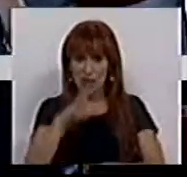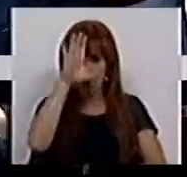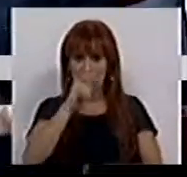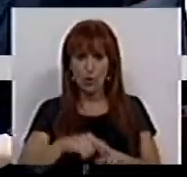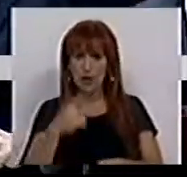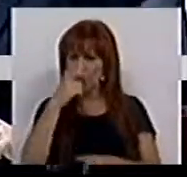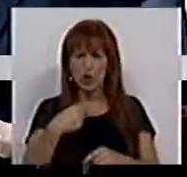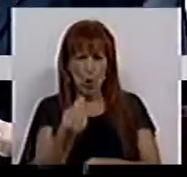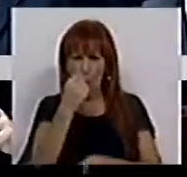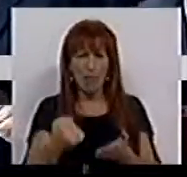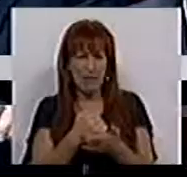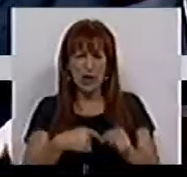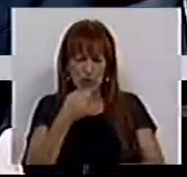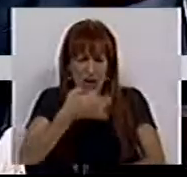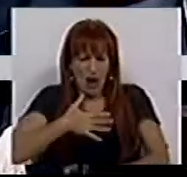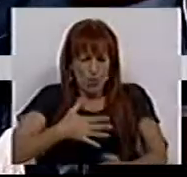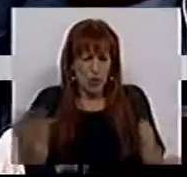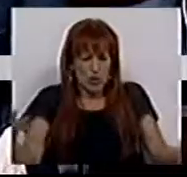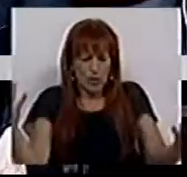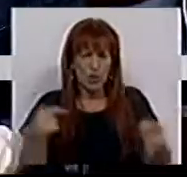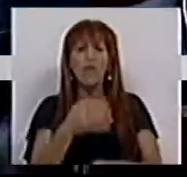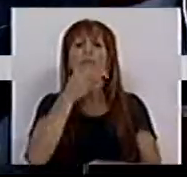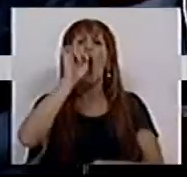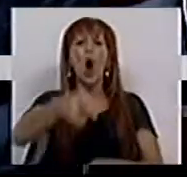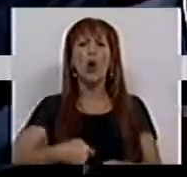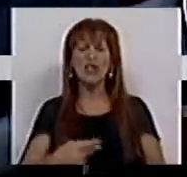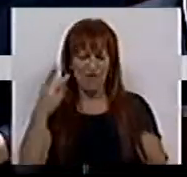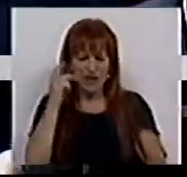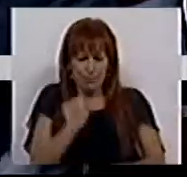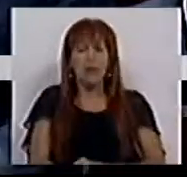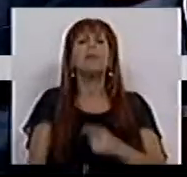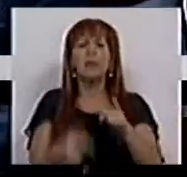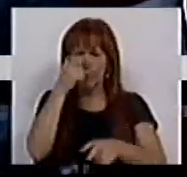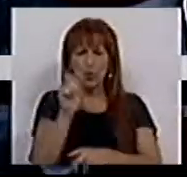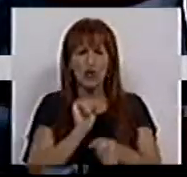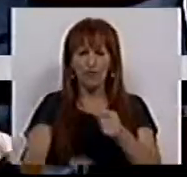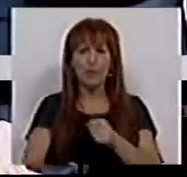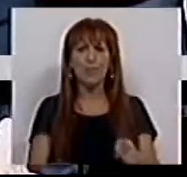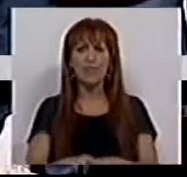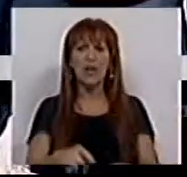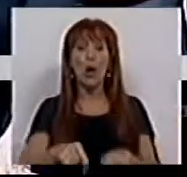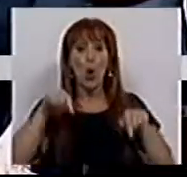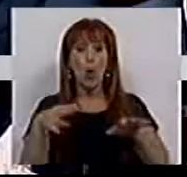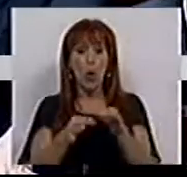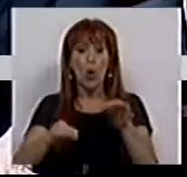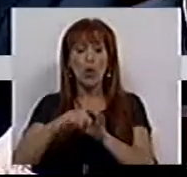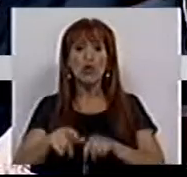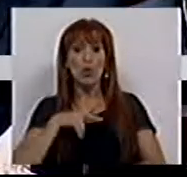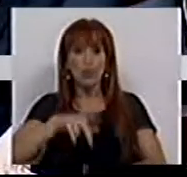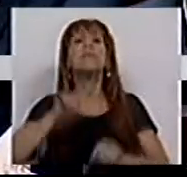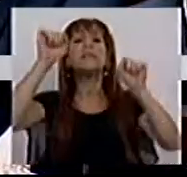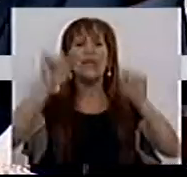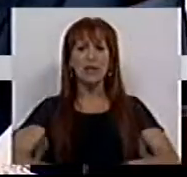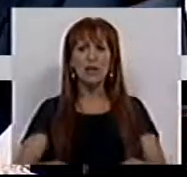as pessoas não comem mercados ao pequeno almoço e portanto vamos falar da vida concreta das pessoas. Há um ajustamento no país,